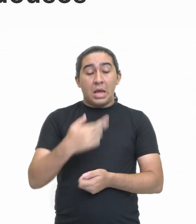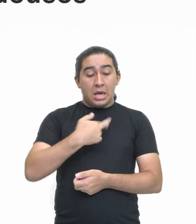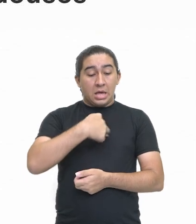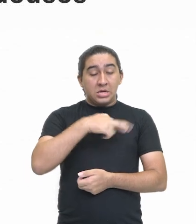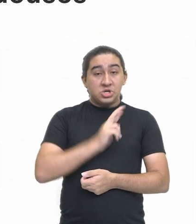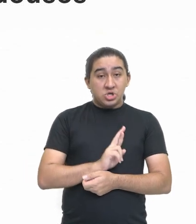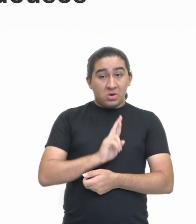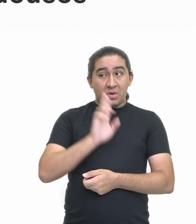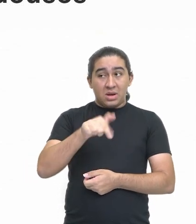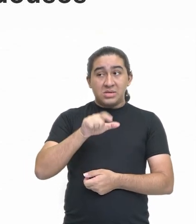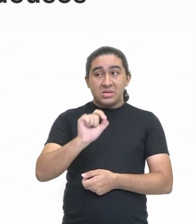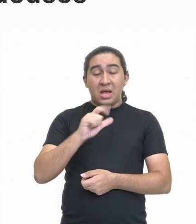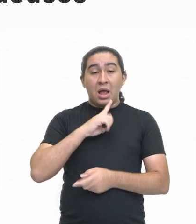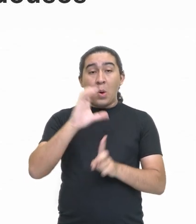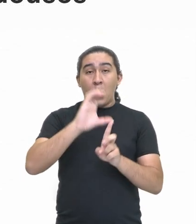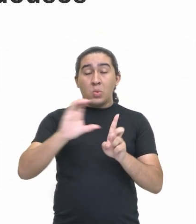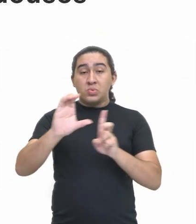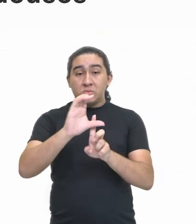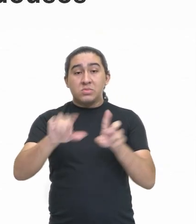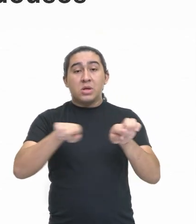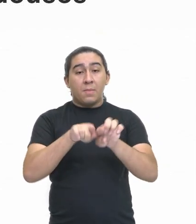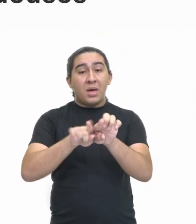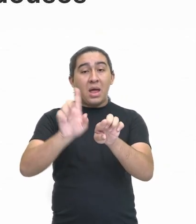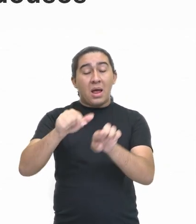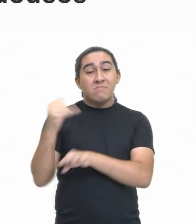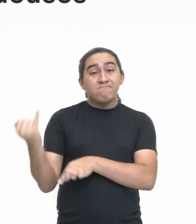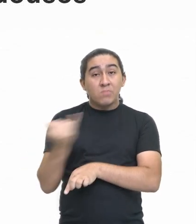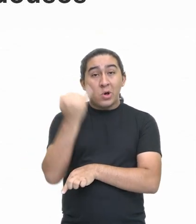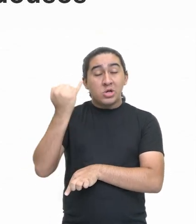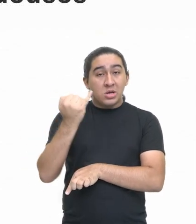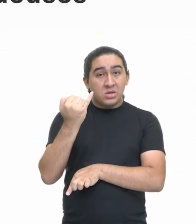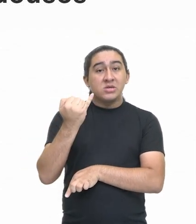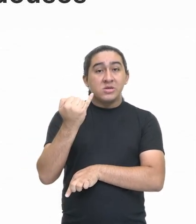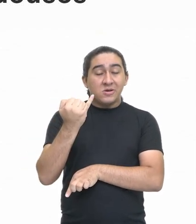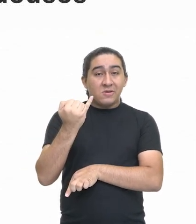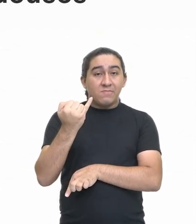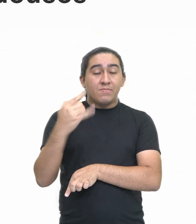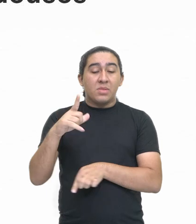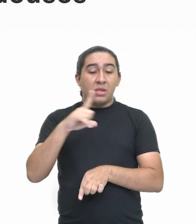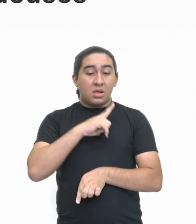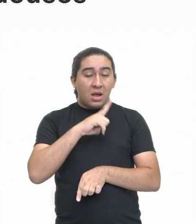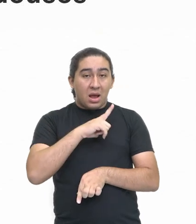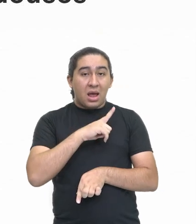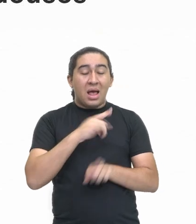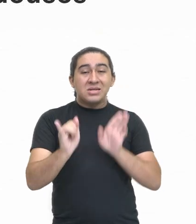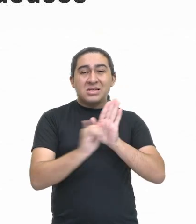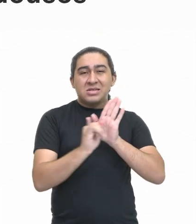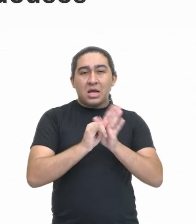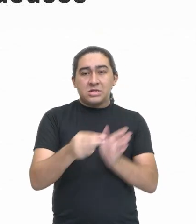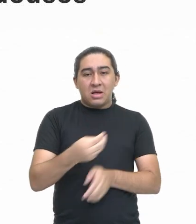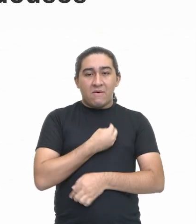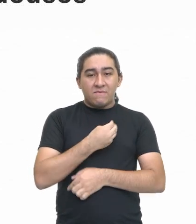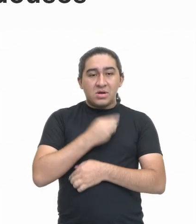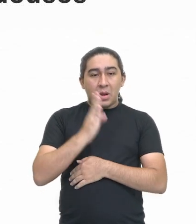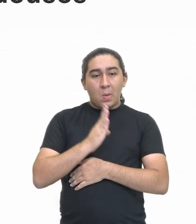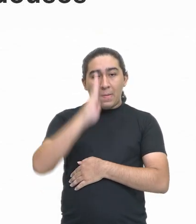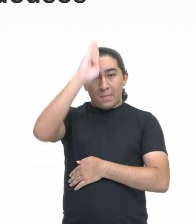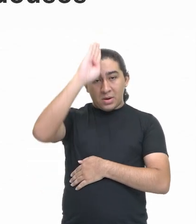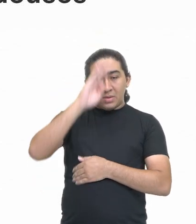religião desempenhava um papel central na vida romana. Os romanos praticavam o